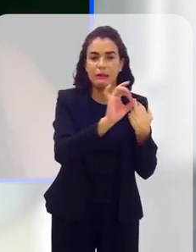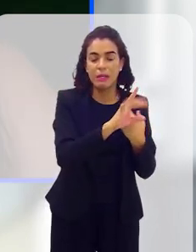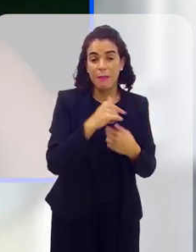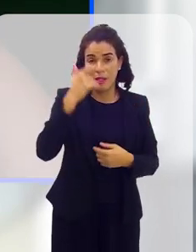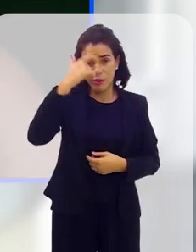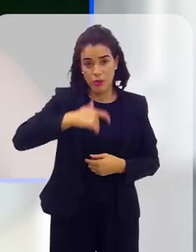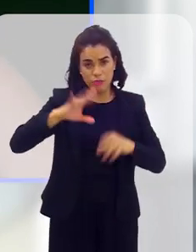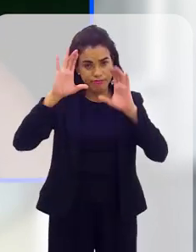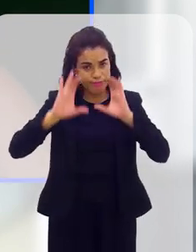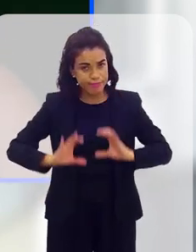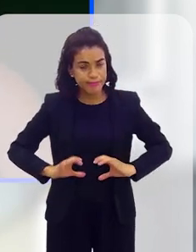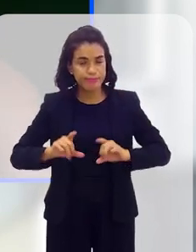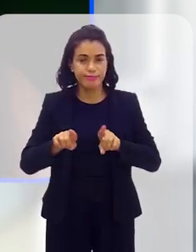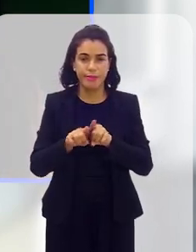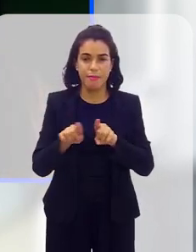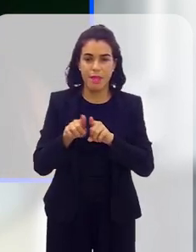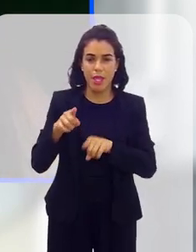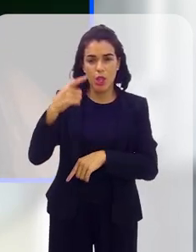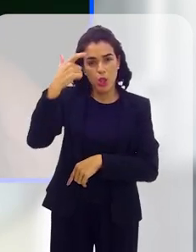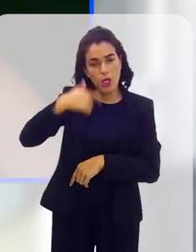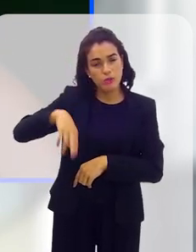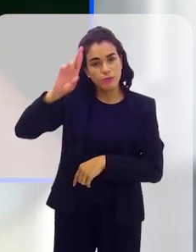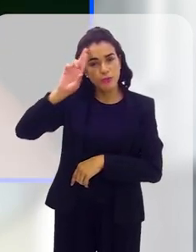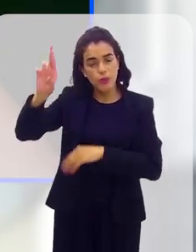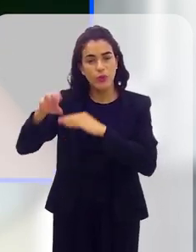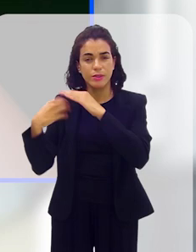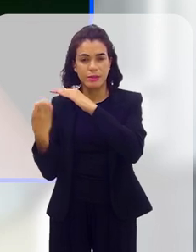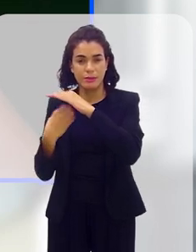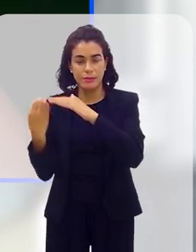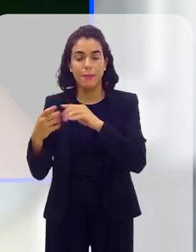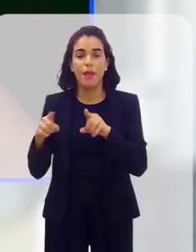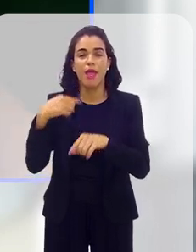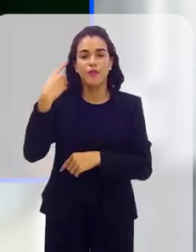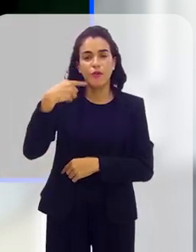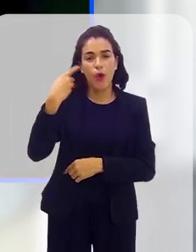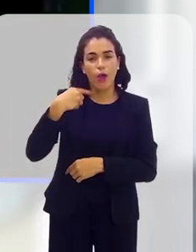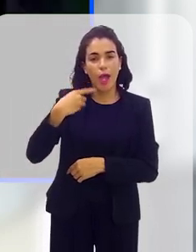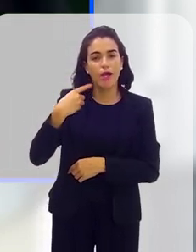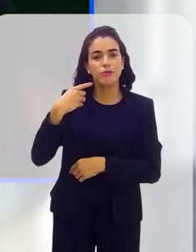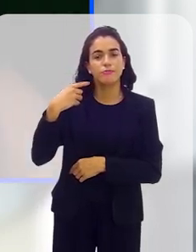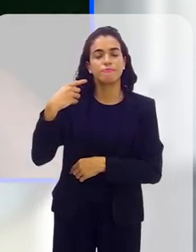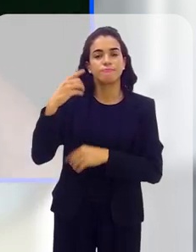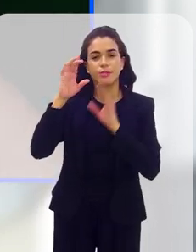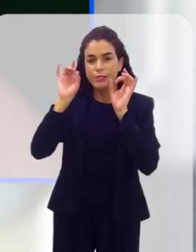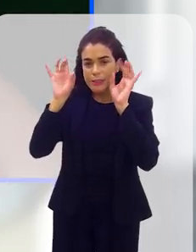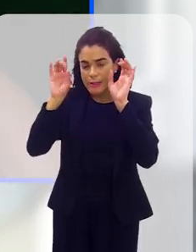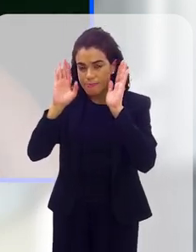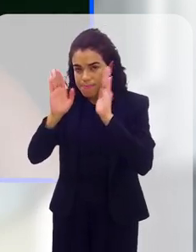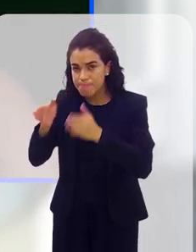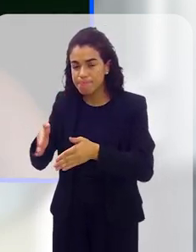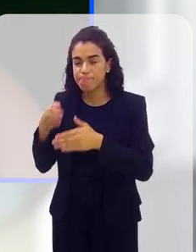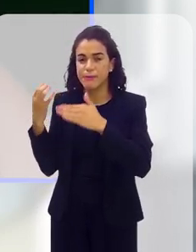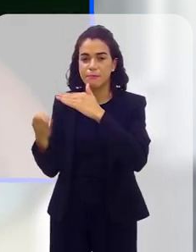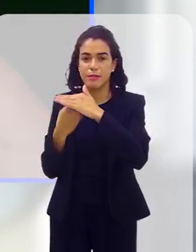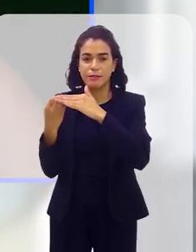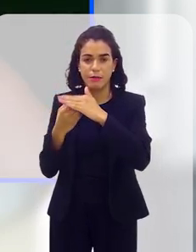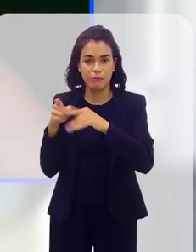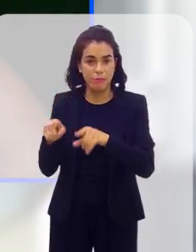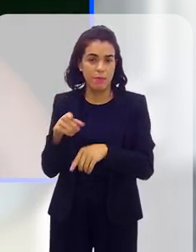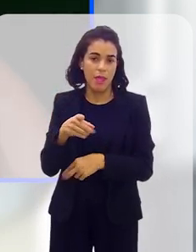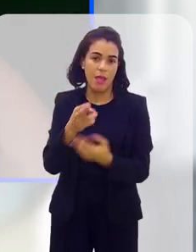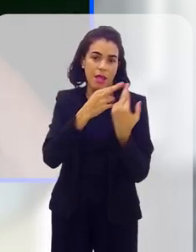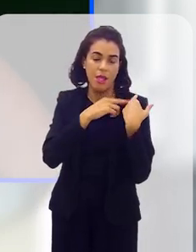isso para o poder público, né? Nós, enquanto cidadãos, nós, enquanto empresários, advogados empresariais, também isso é